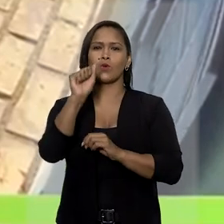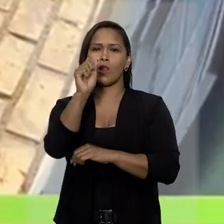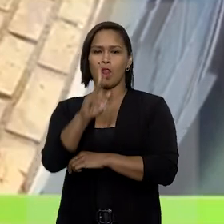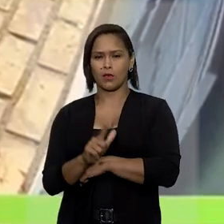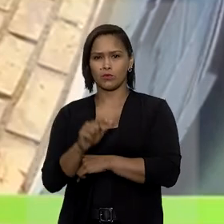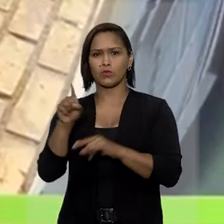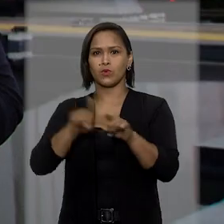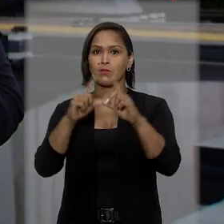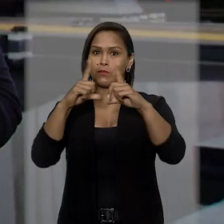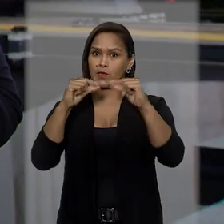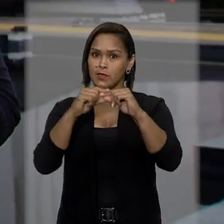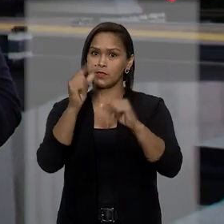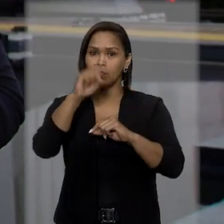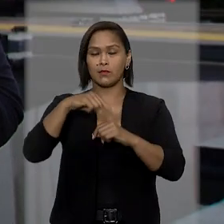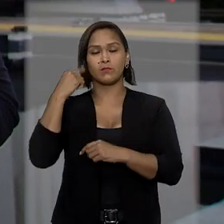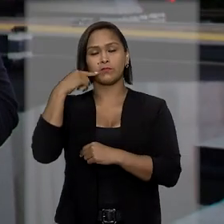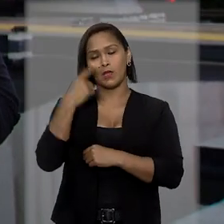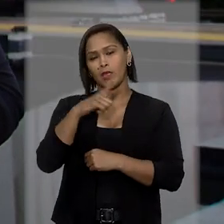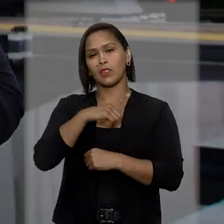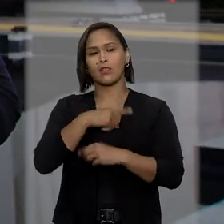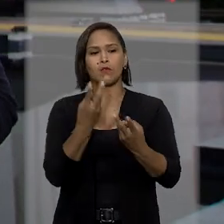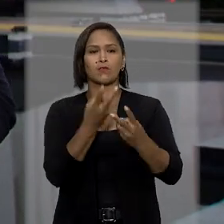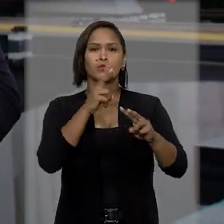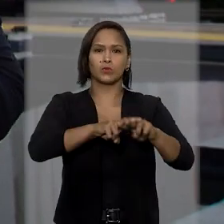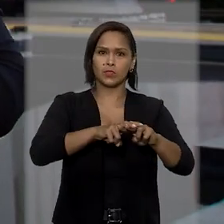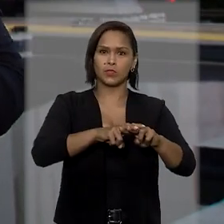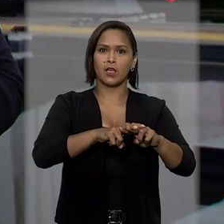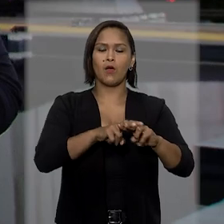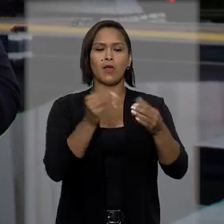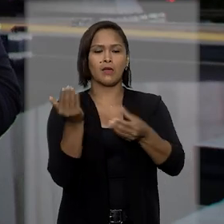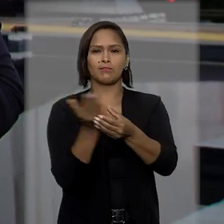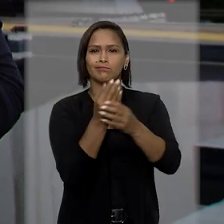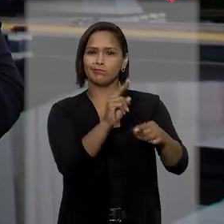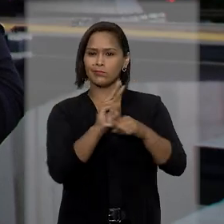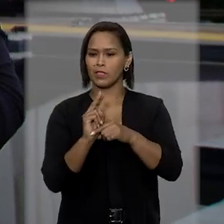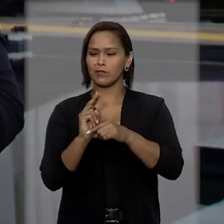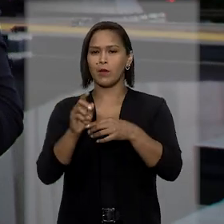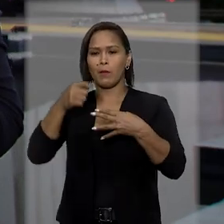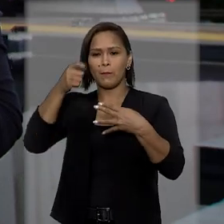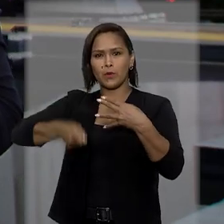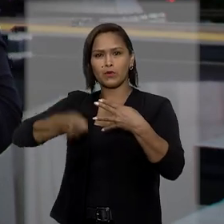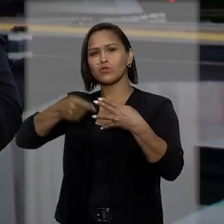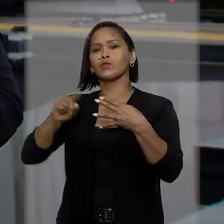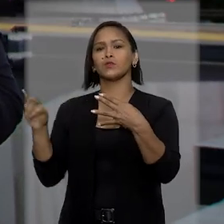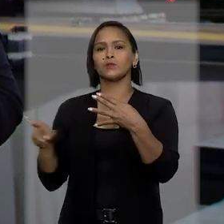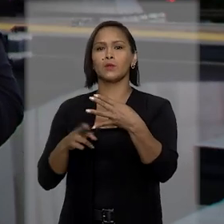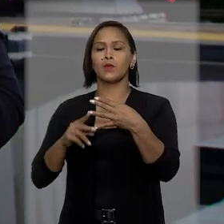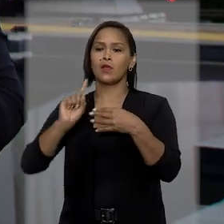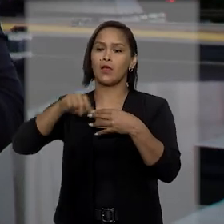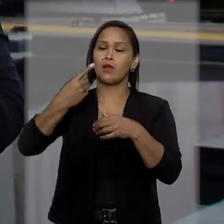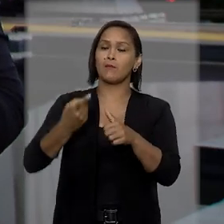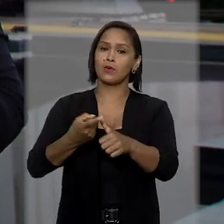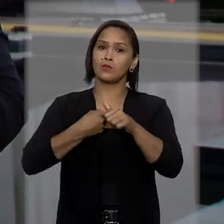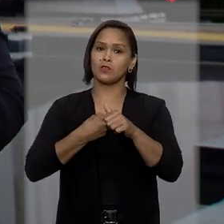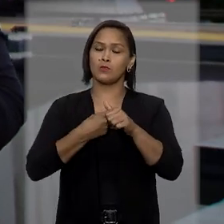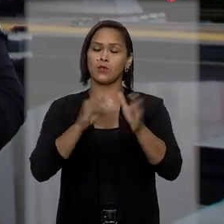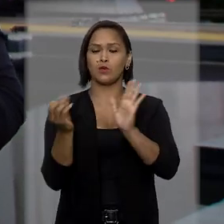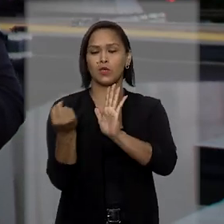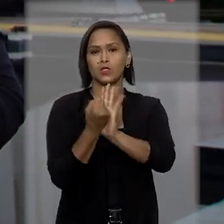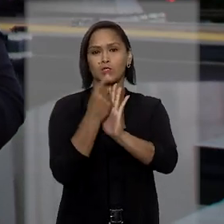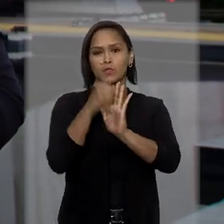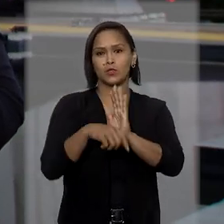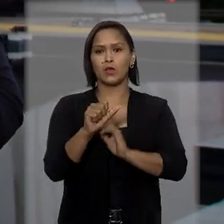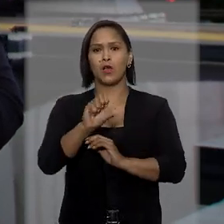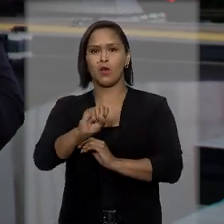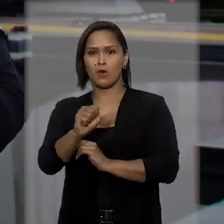nobre de Brasília. O advogado teve a prisão convertida em preventiva pelo juiz de primeiro grau. Após a suspensão do seu registro